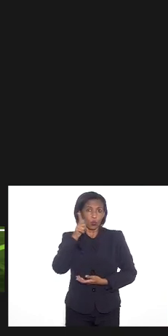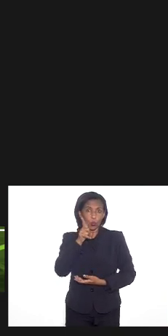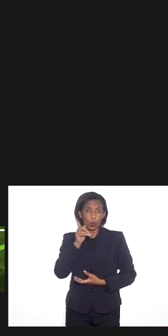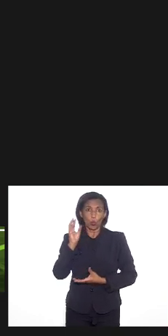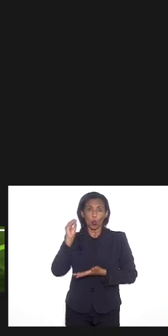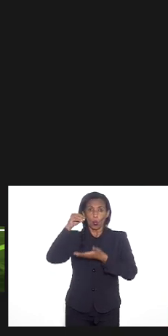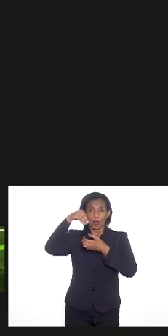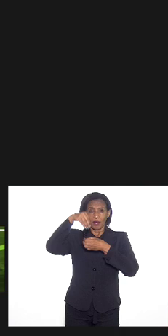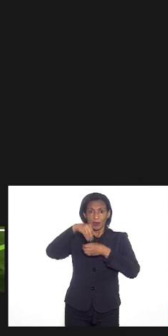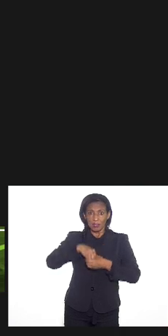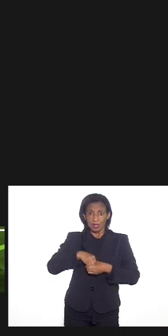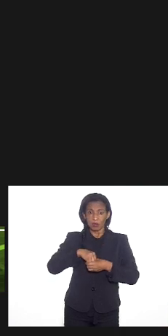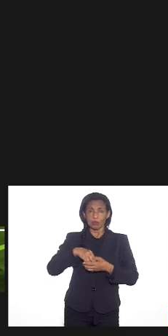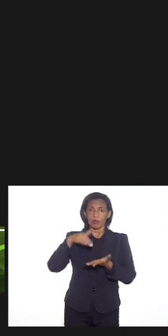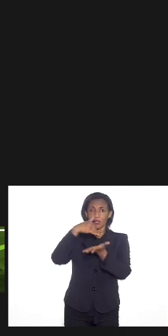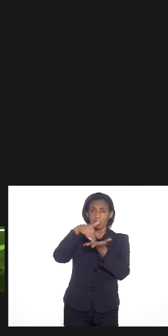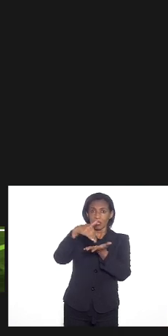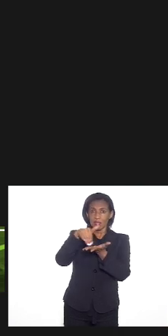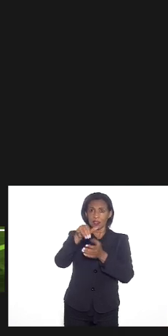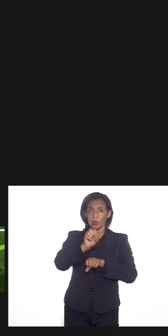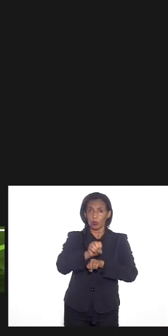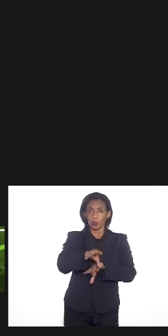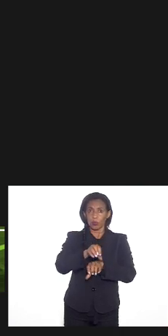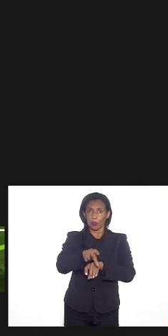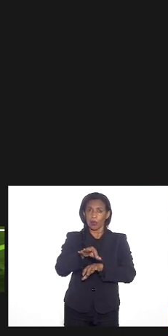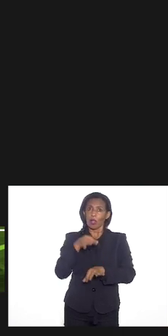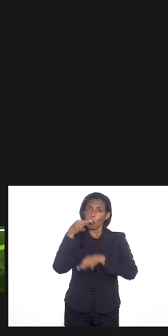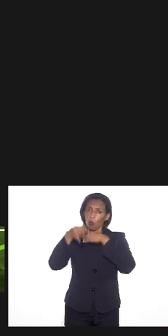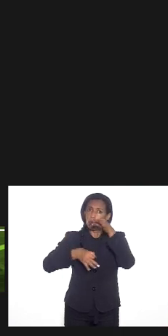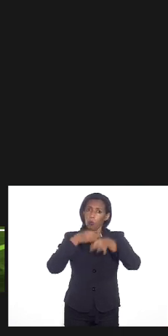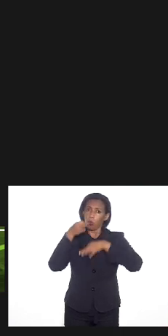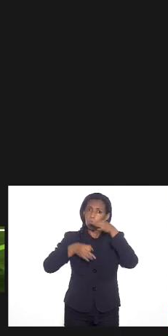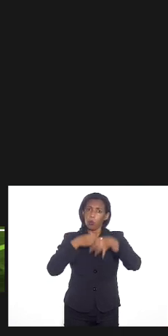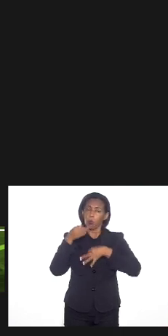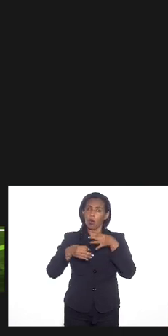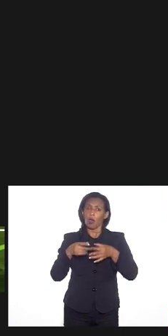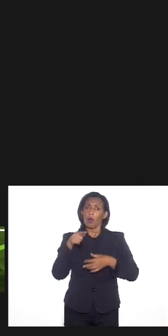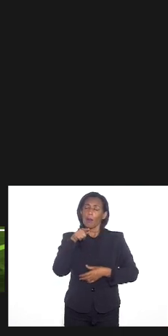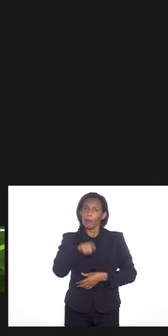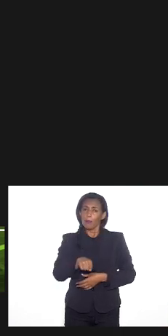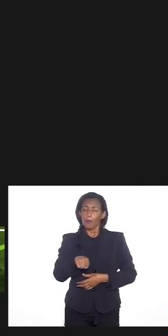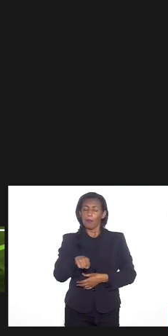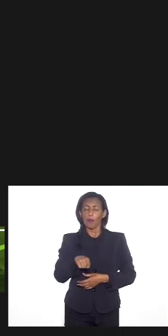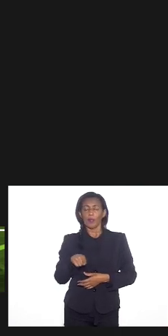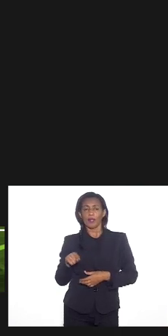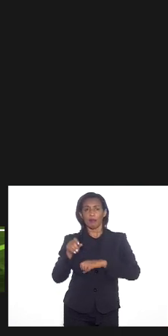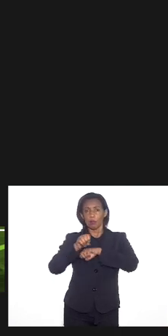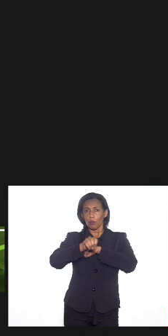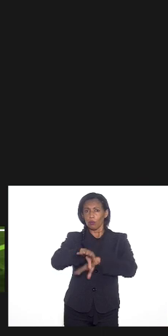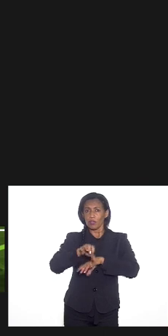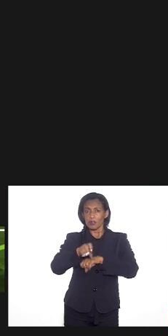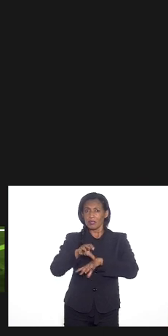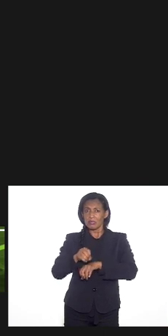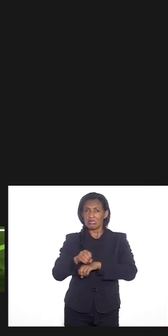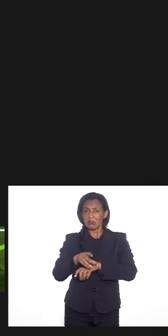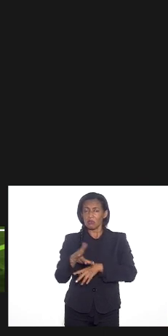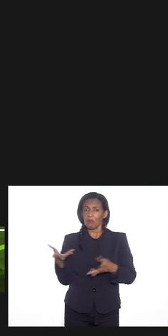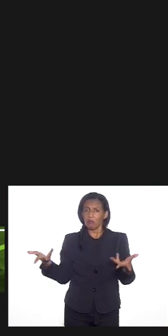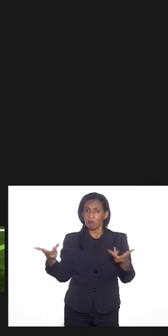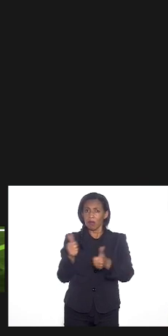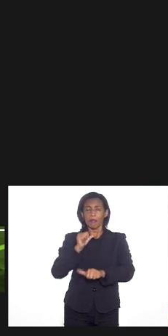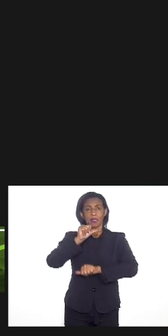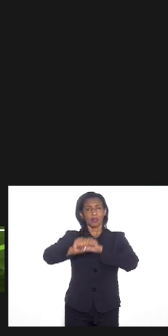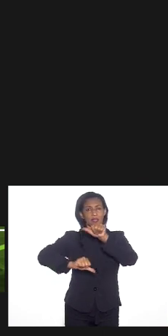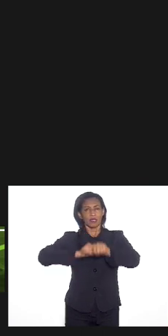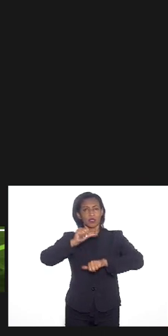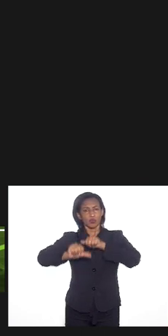Secretaria de Educação essas questões porque a educação é uma ferramenta poderosíssima para promover transformações